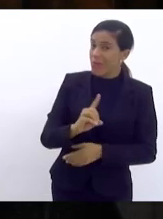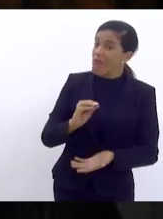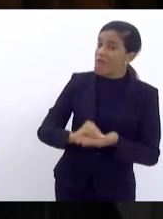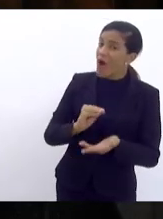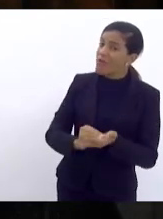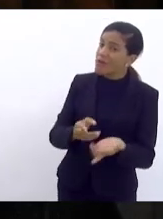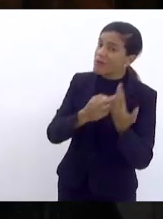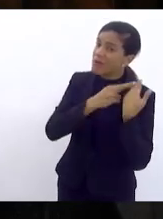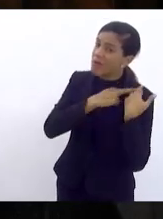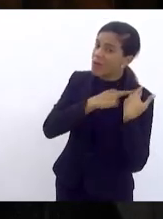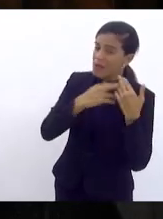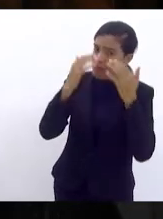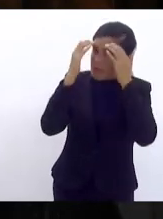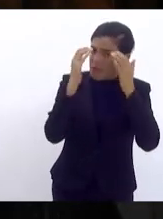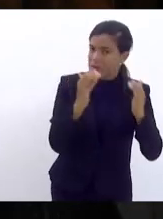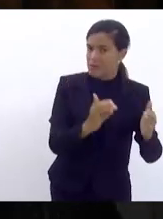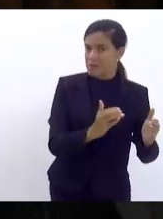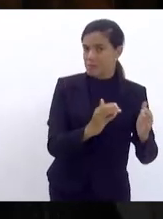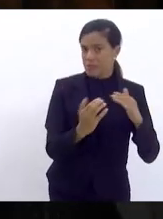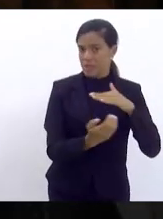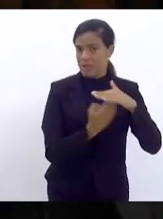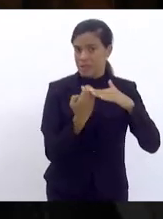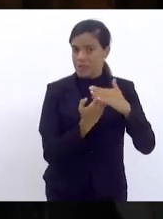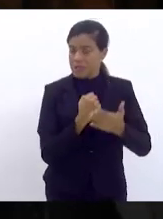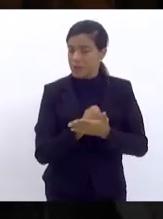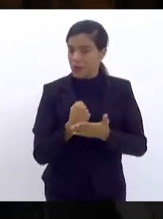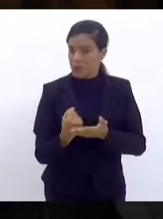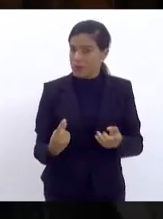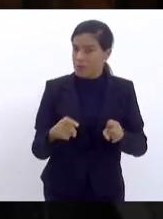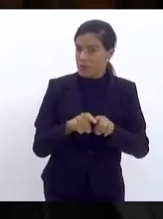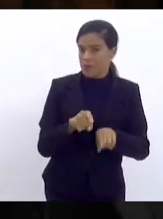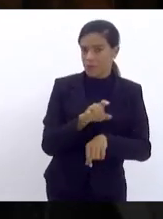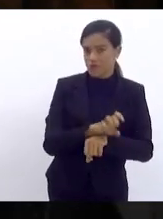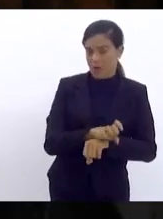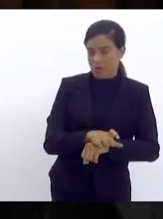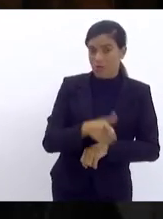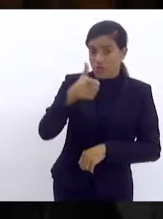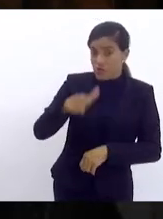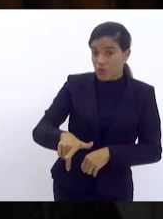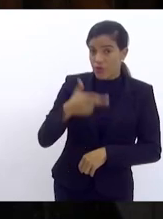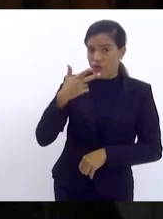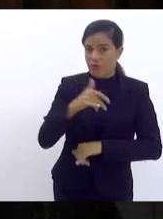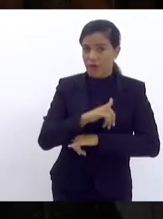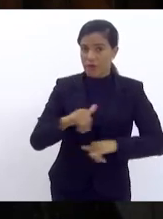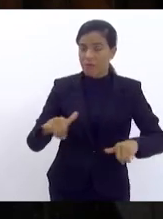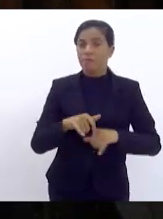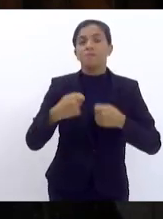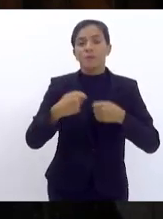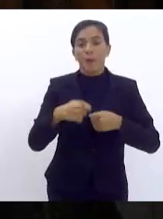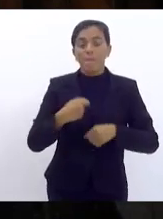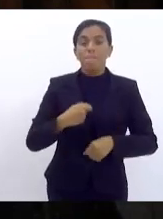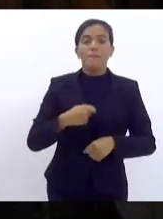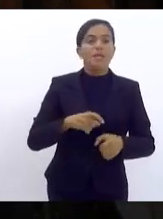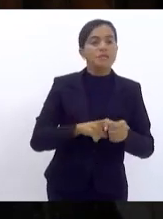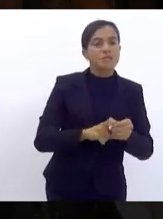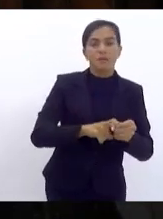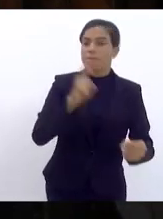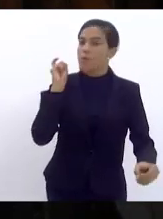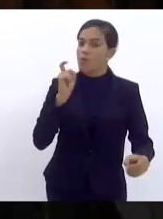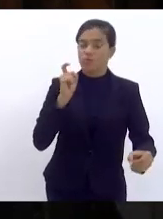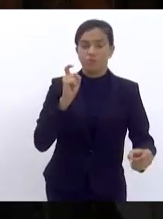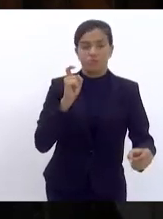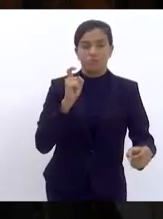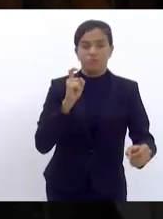irresponsabilidade dessa empresa que mais uma vez eu afirmo tem que estar longe da prestação de